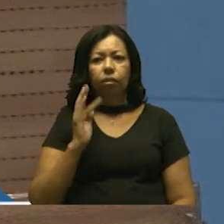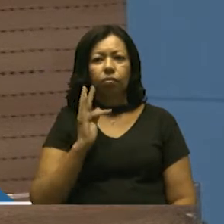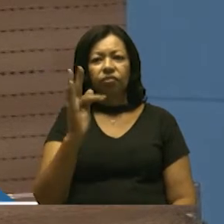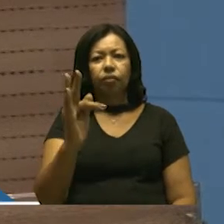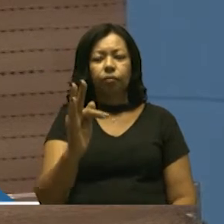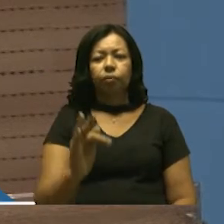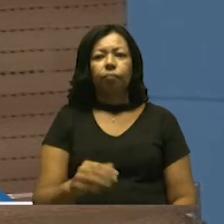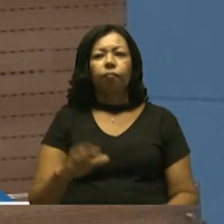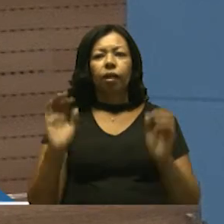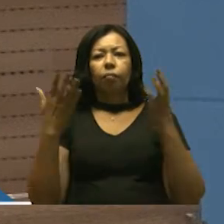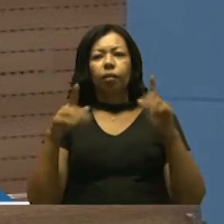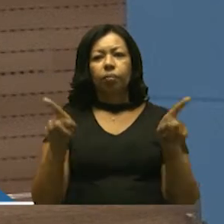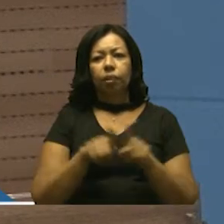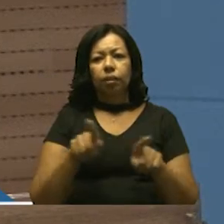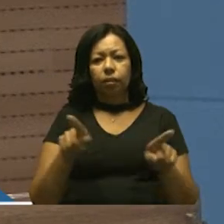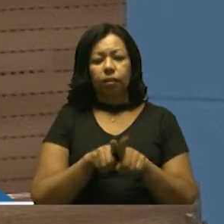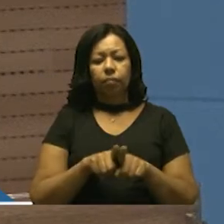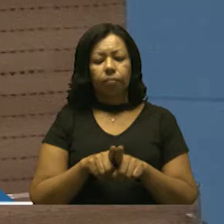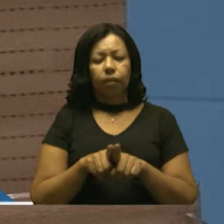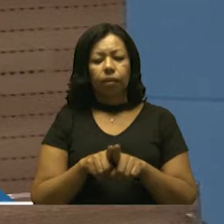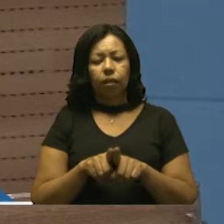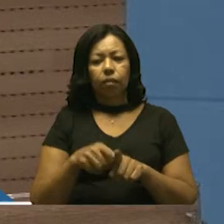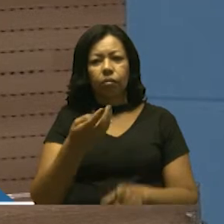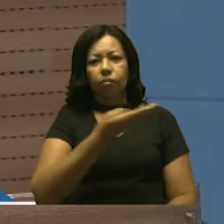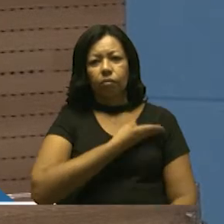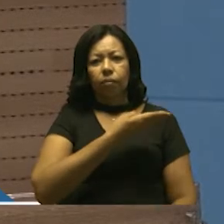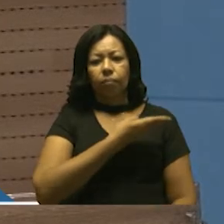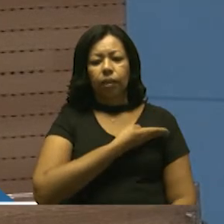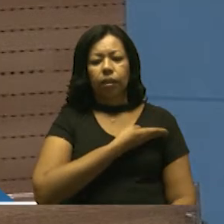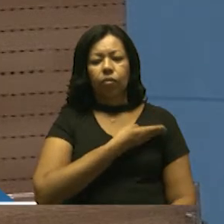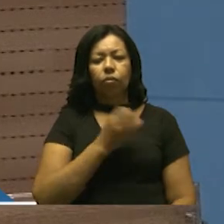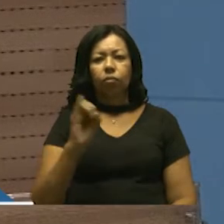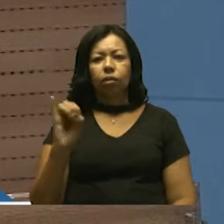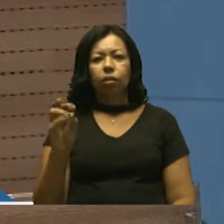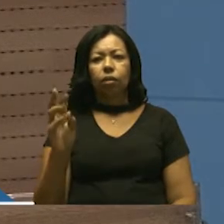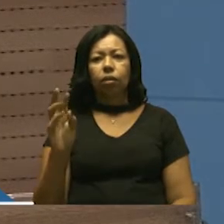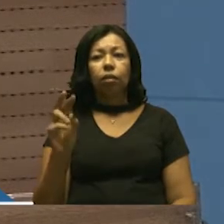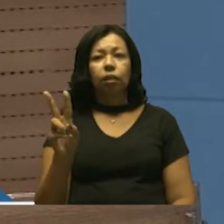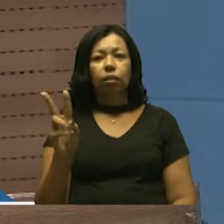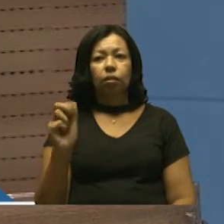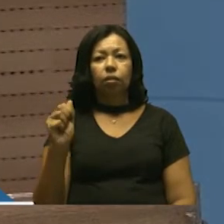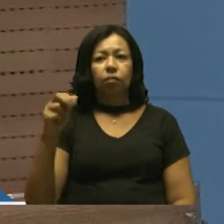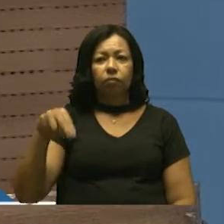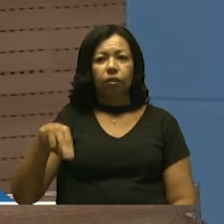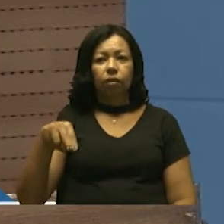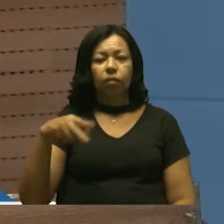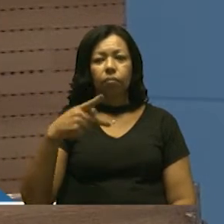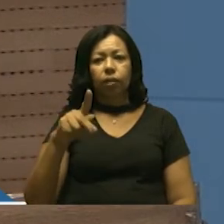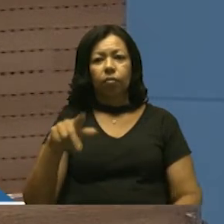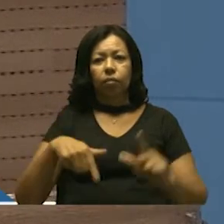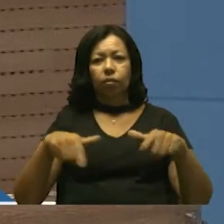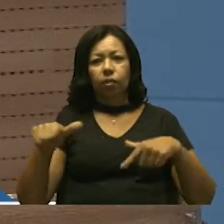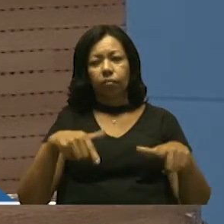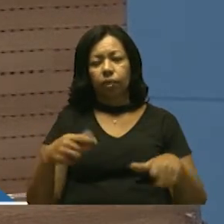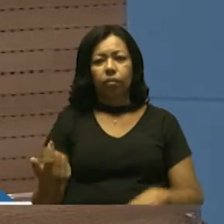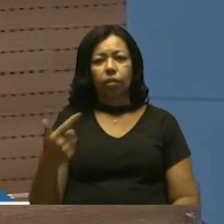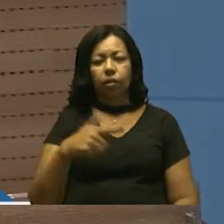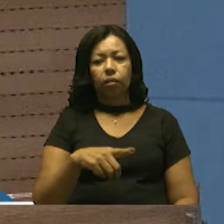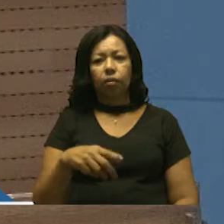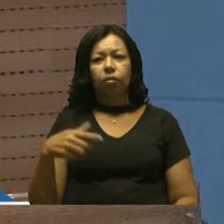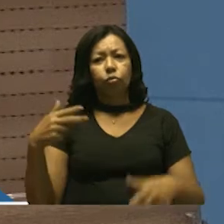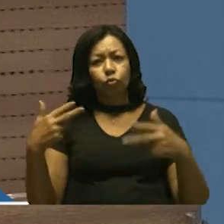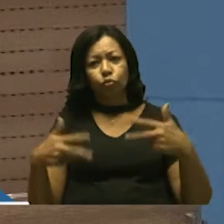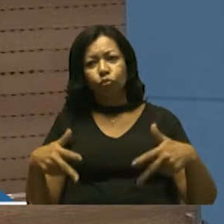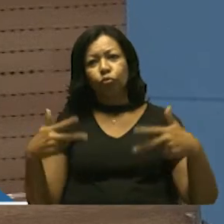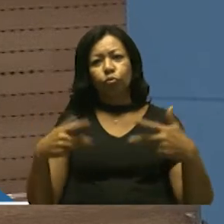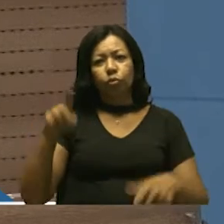Mas, parabenizar também o meu amigo Ivan Indelbrando pela propositura aqui do hip-hop,